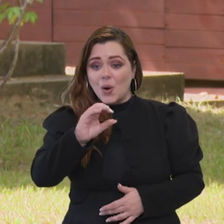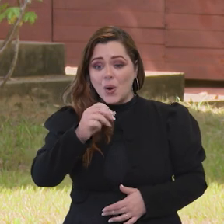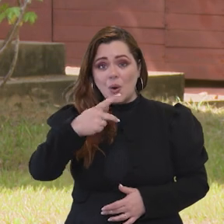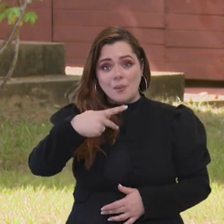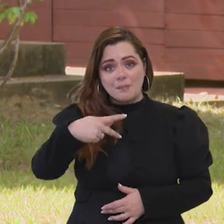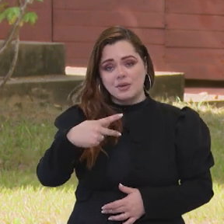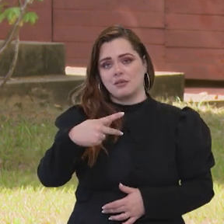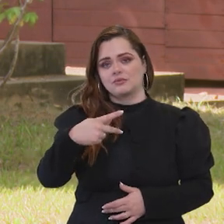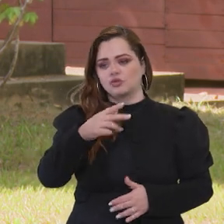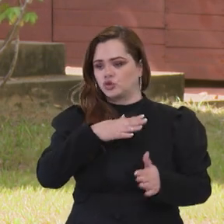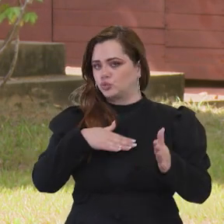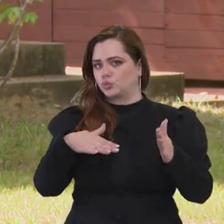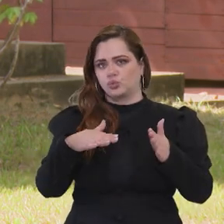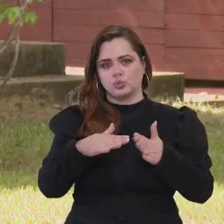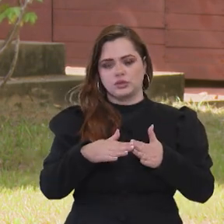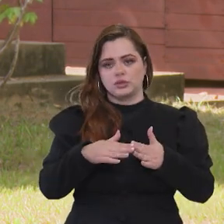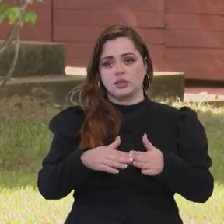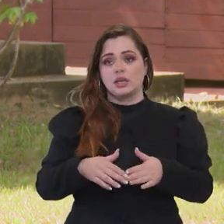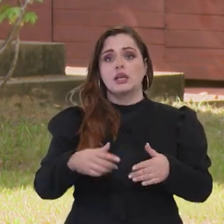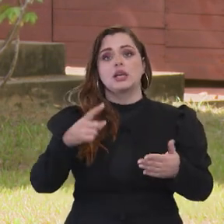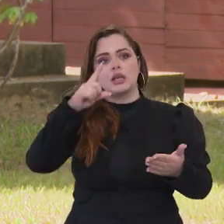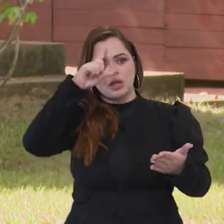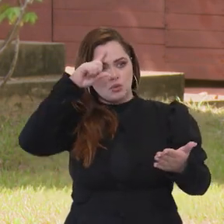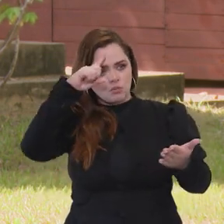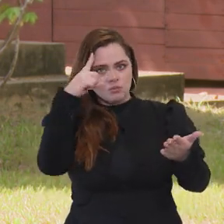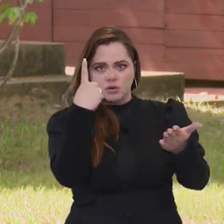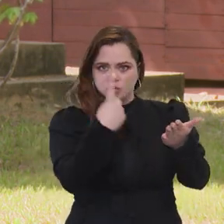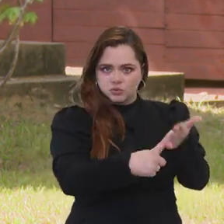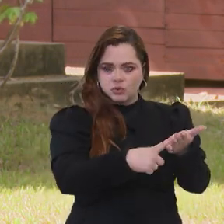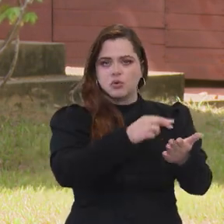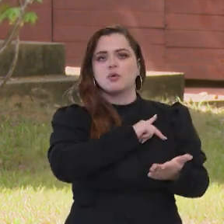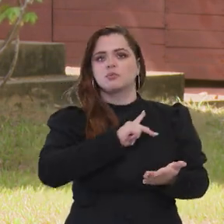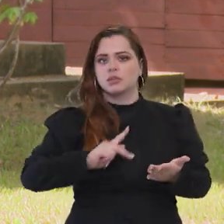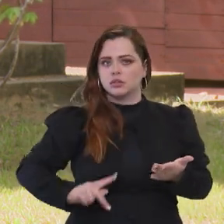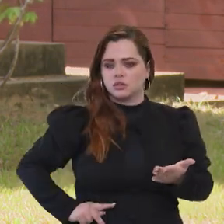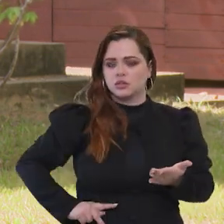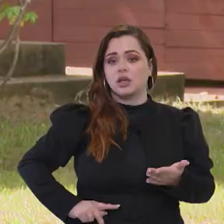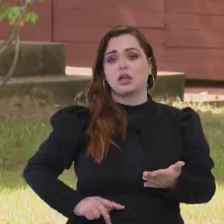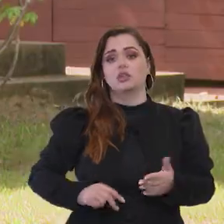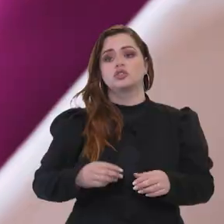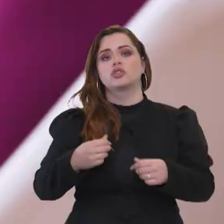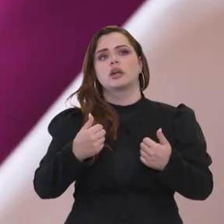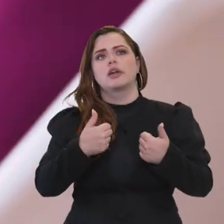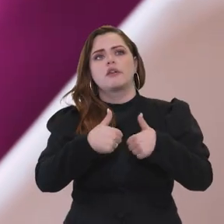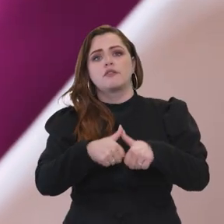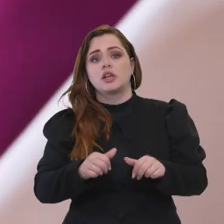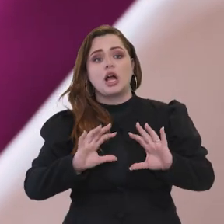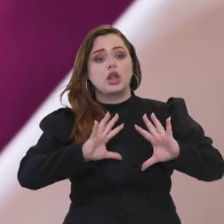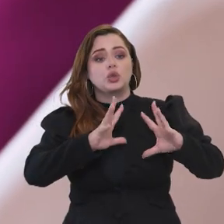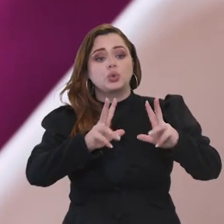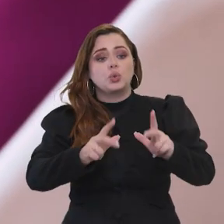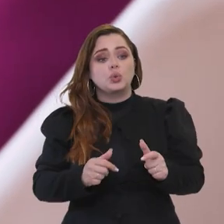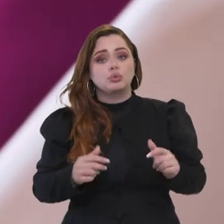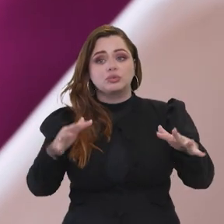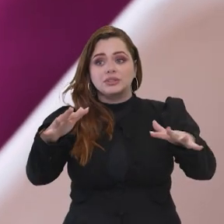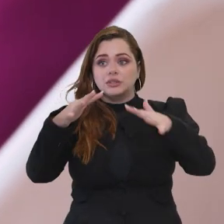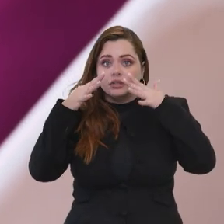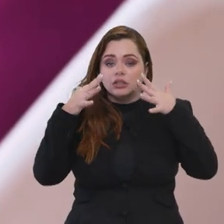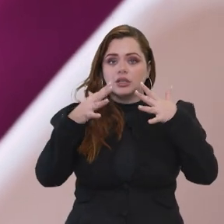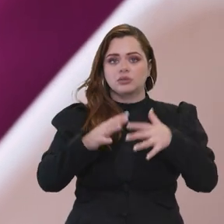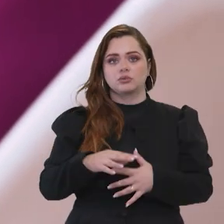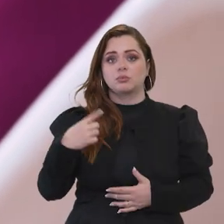fielmente nisso. Nós, por determinação do presidente, a gente, o Ministério da Cidade, está à disposição, seja da Prefeitura de Belém,